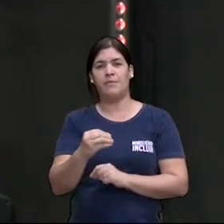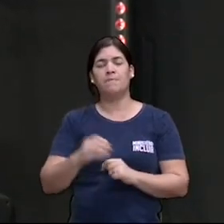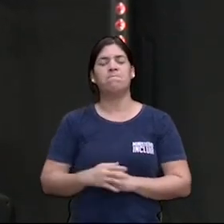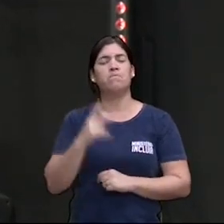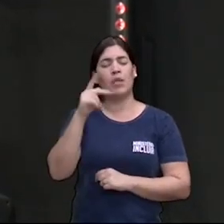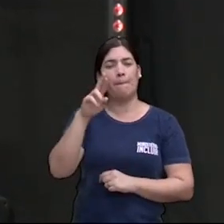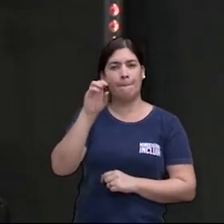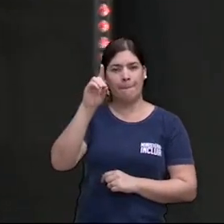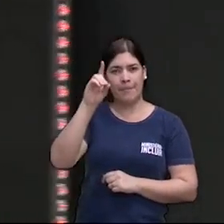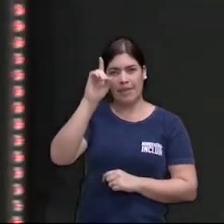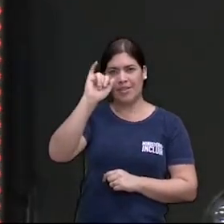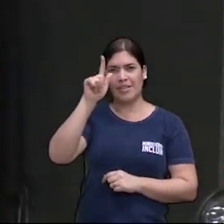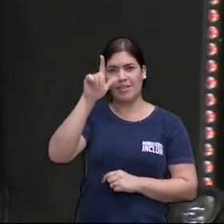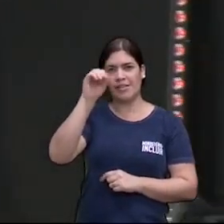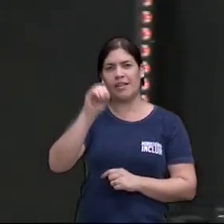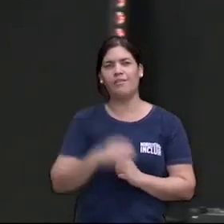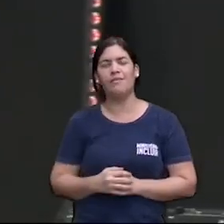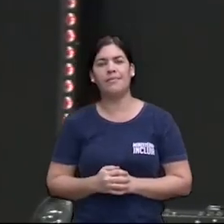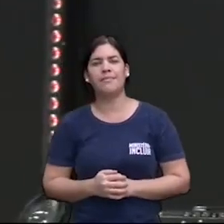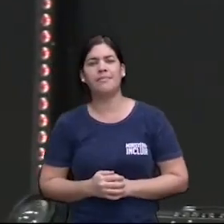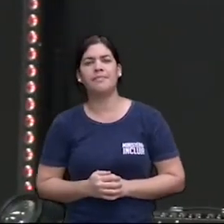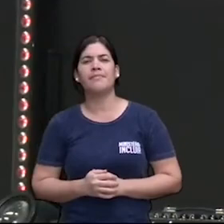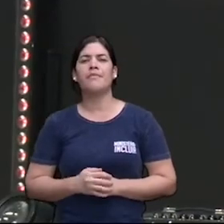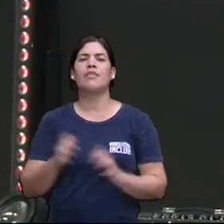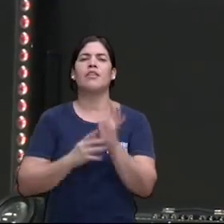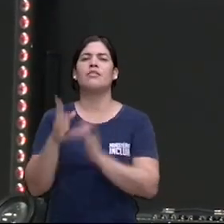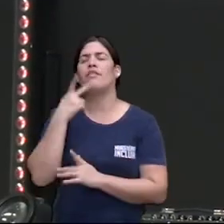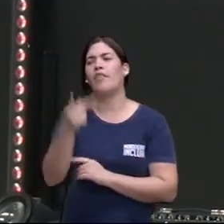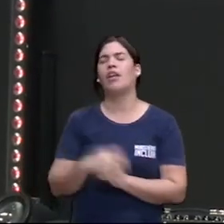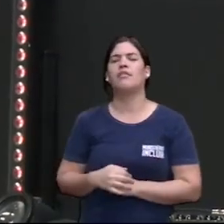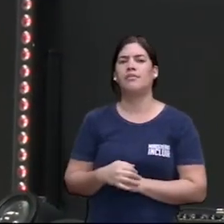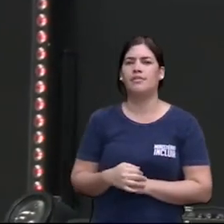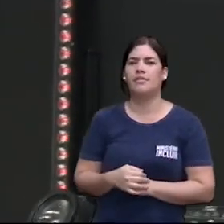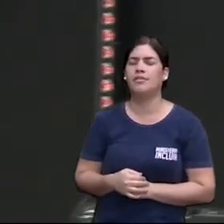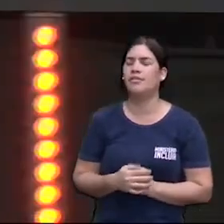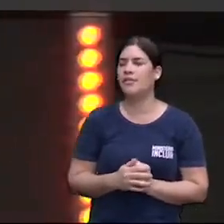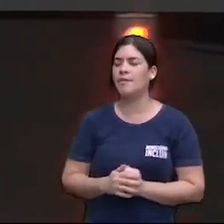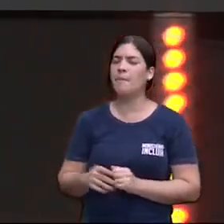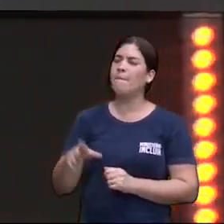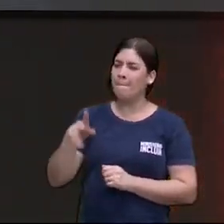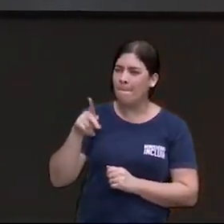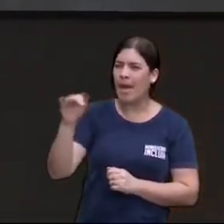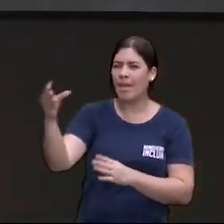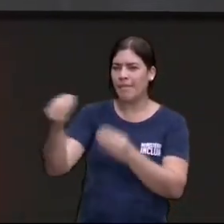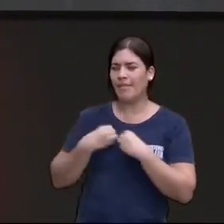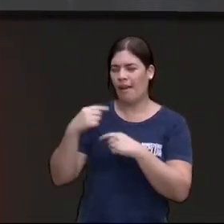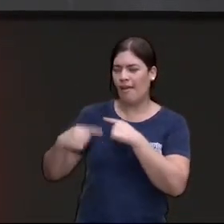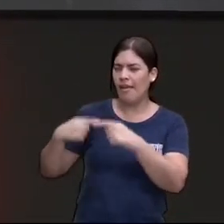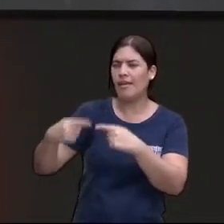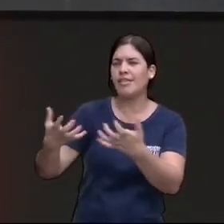é quando Jesus conta que um jovem disse pai me dá minha parte da herança porque eu quero viver a vida